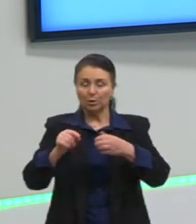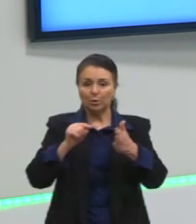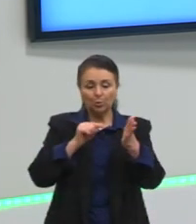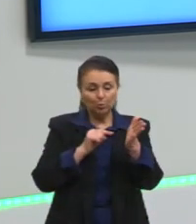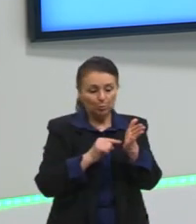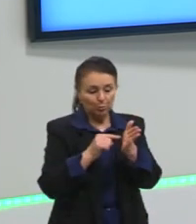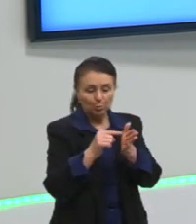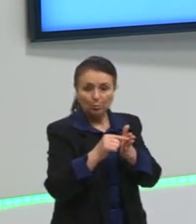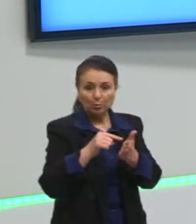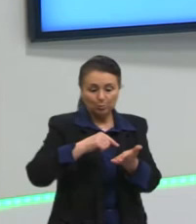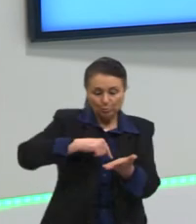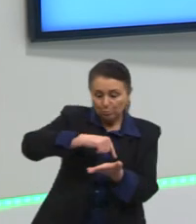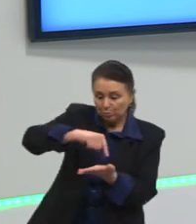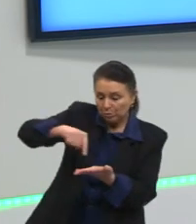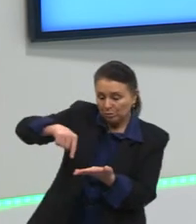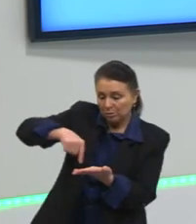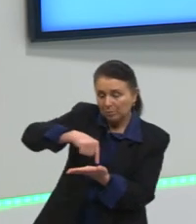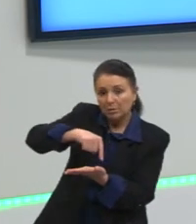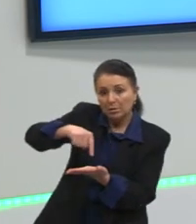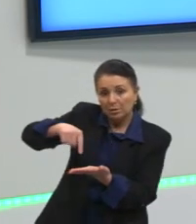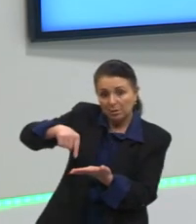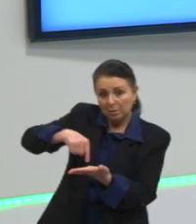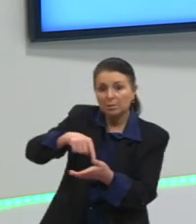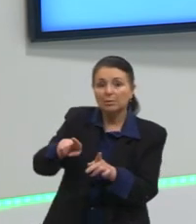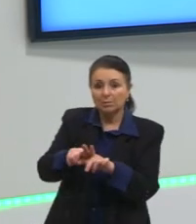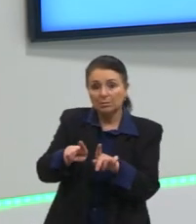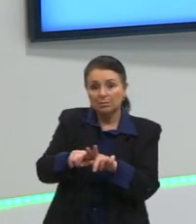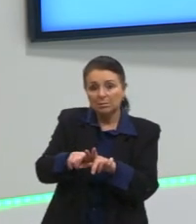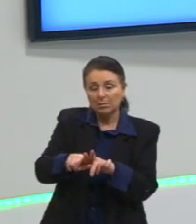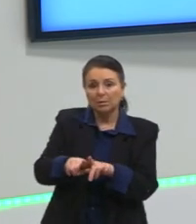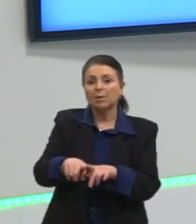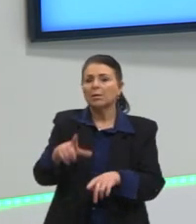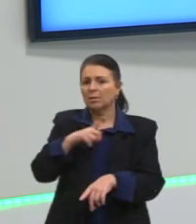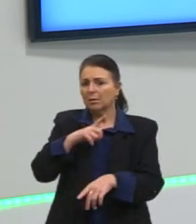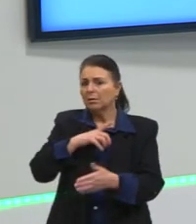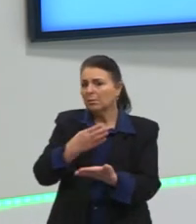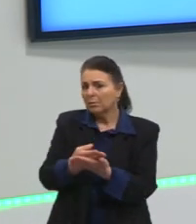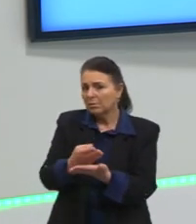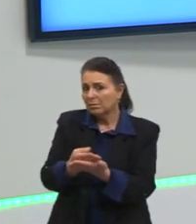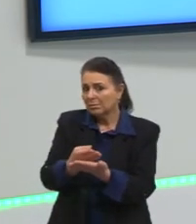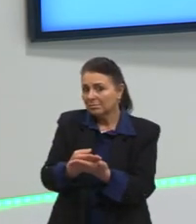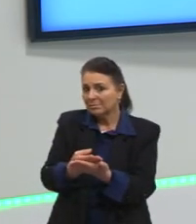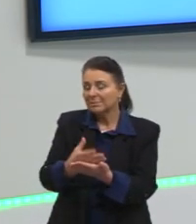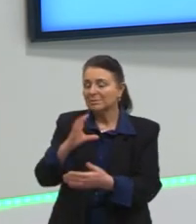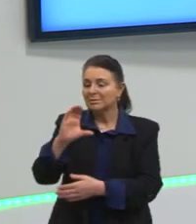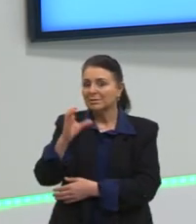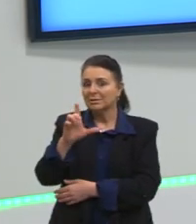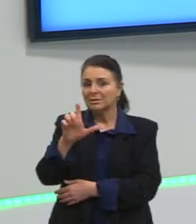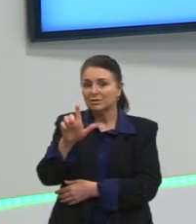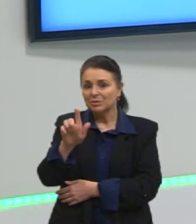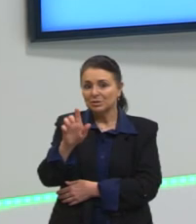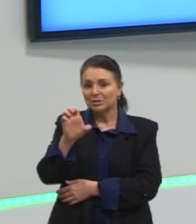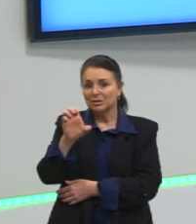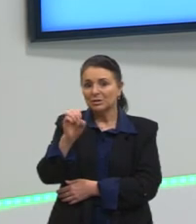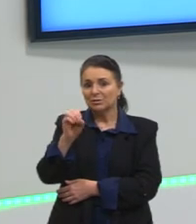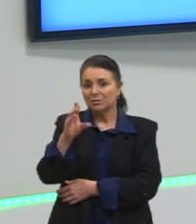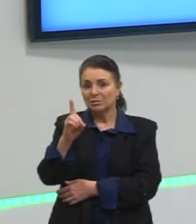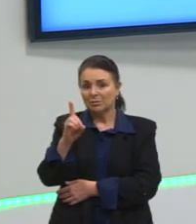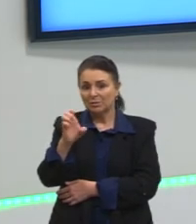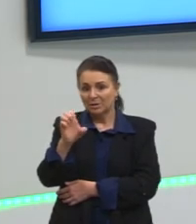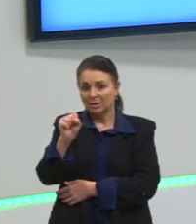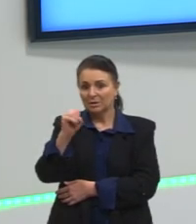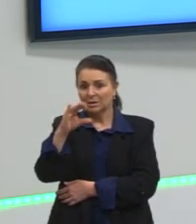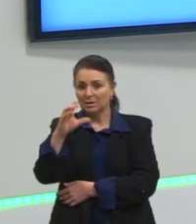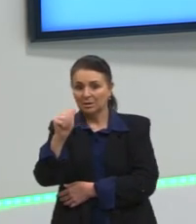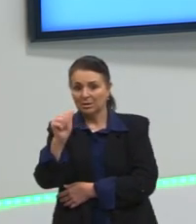GPS, como eu falei para vocês na aula passada, então, entra bastante nas ciências geodésicas. E justamente